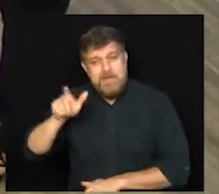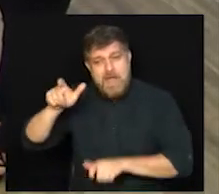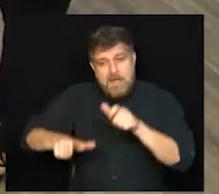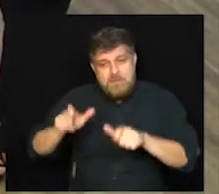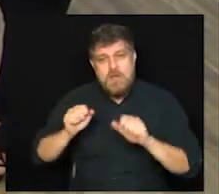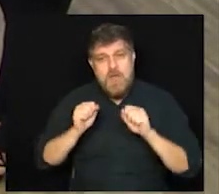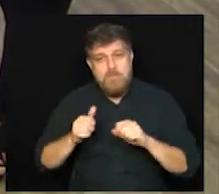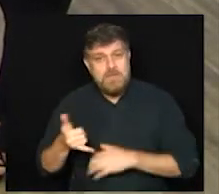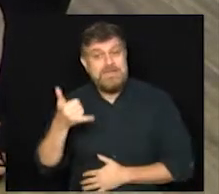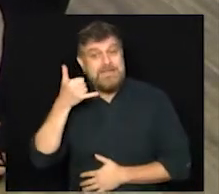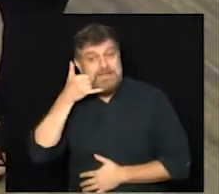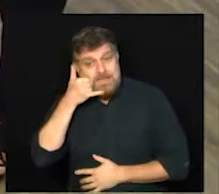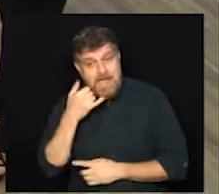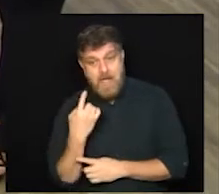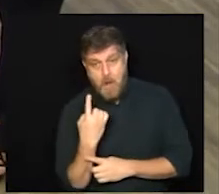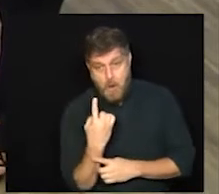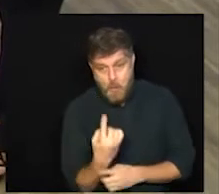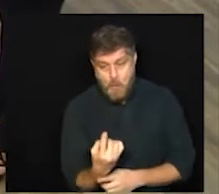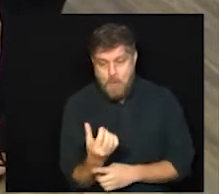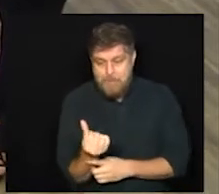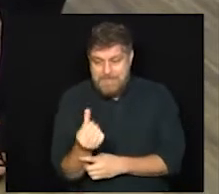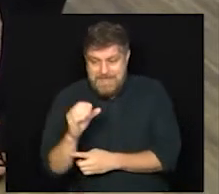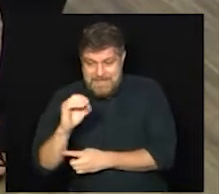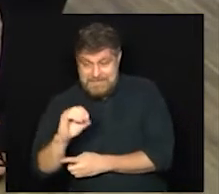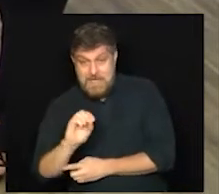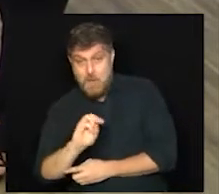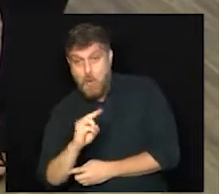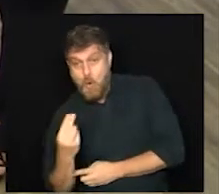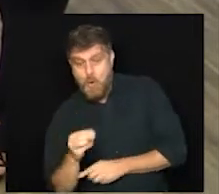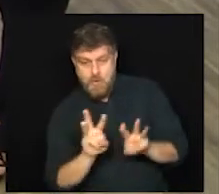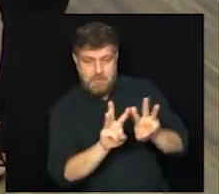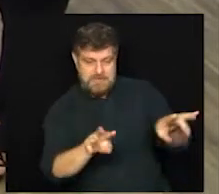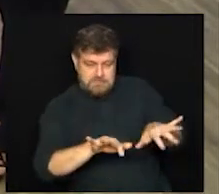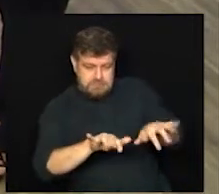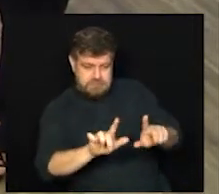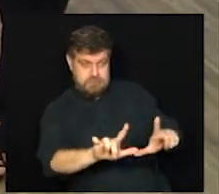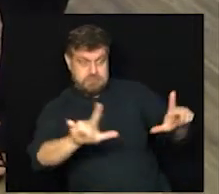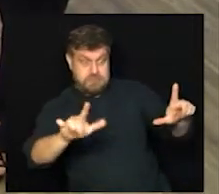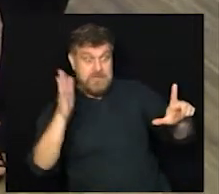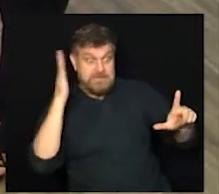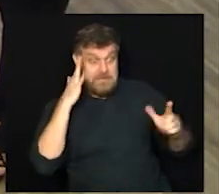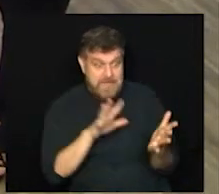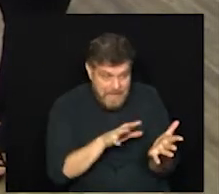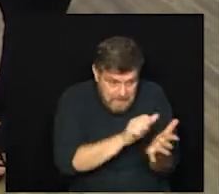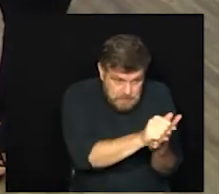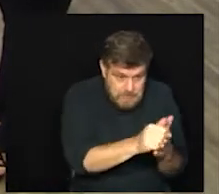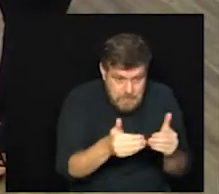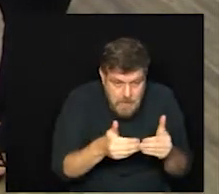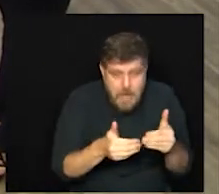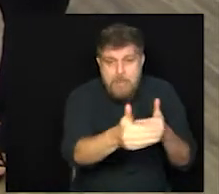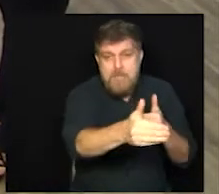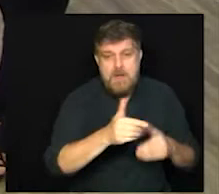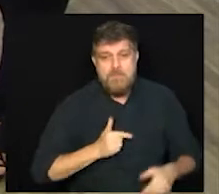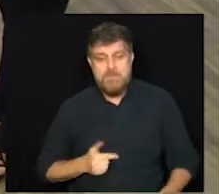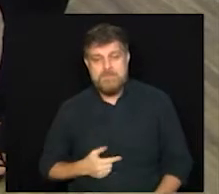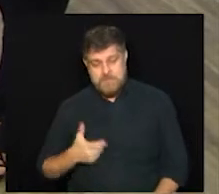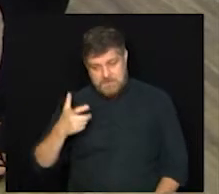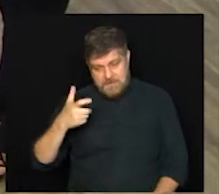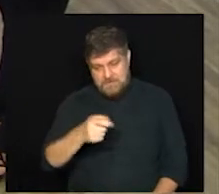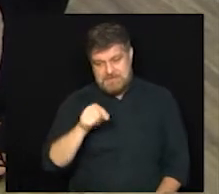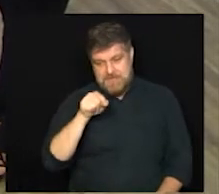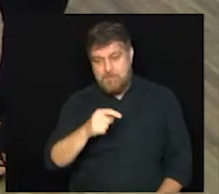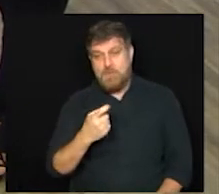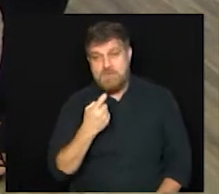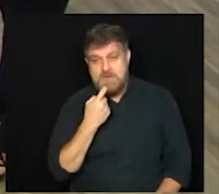ligar no 160 ou entrar no site para saber se foi aberto a esse novo agendamento no vacina.campinas